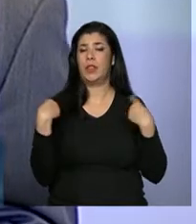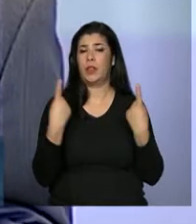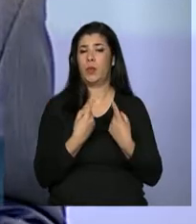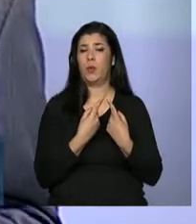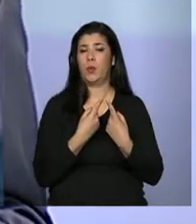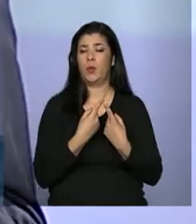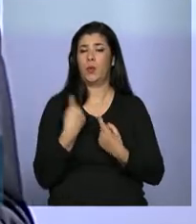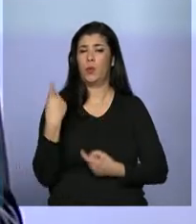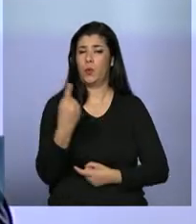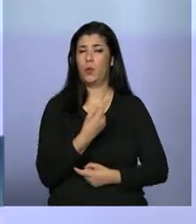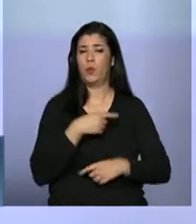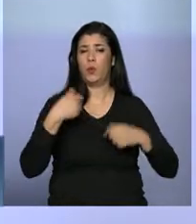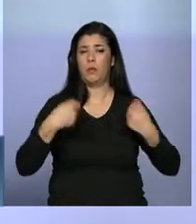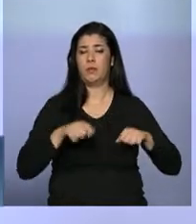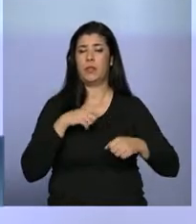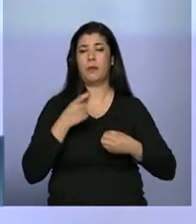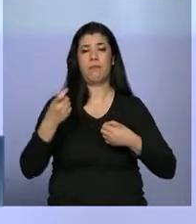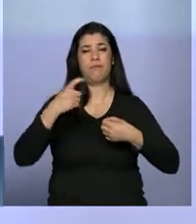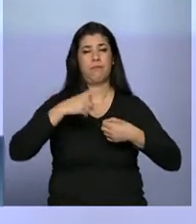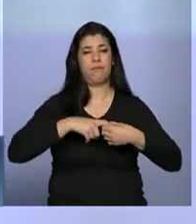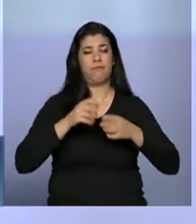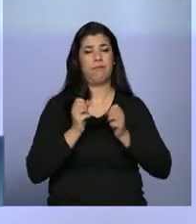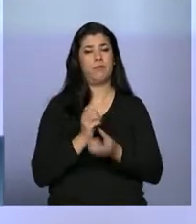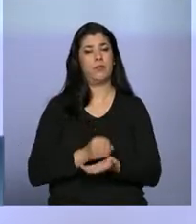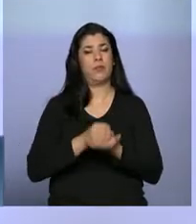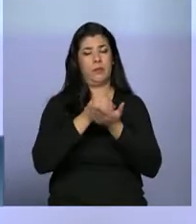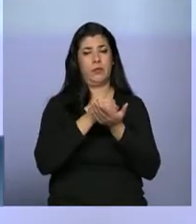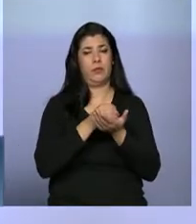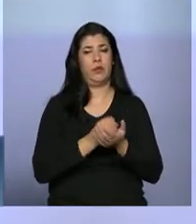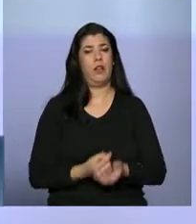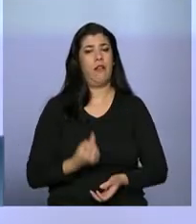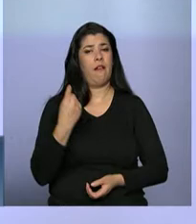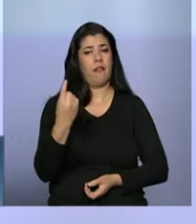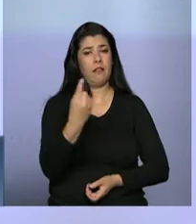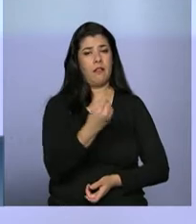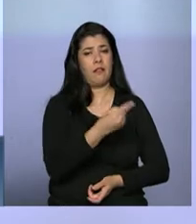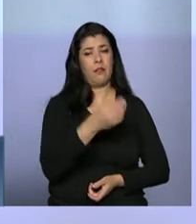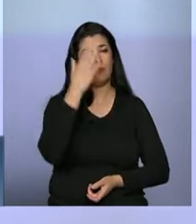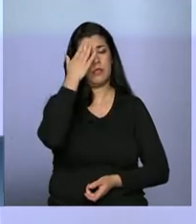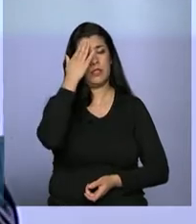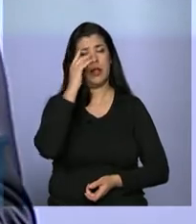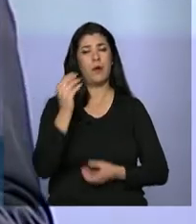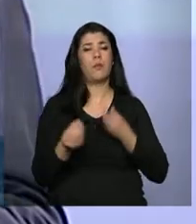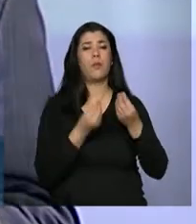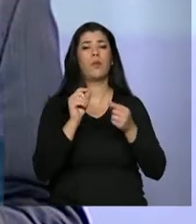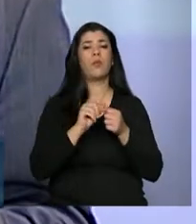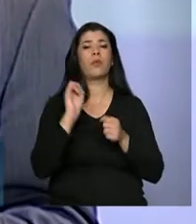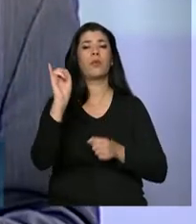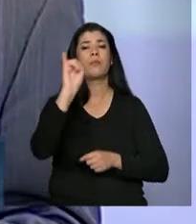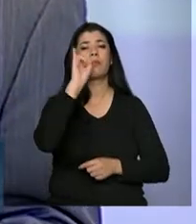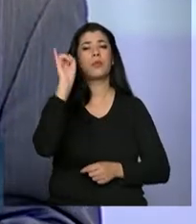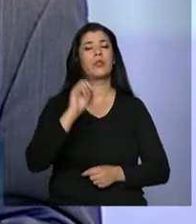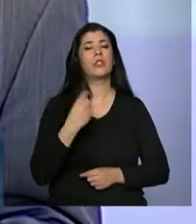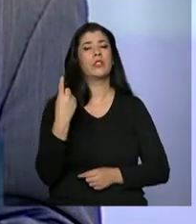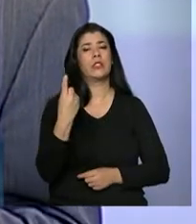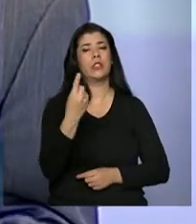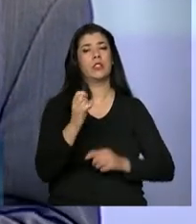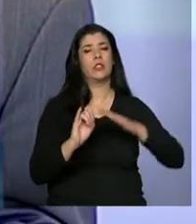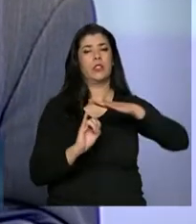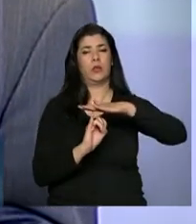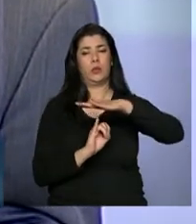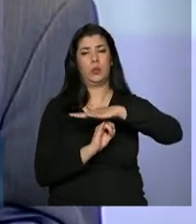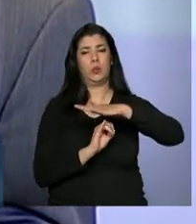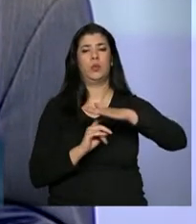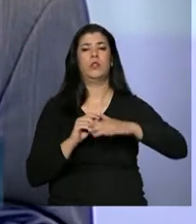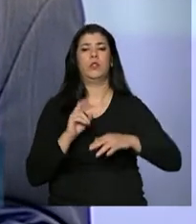atuar em parceria. Cada um de nós sabe a importância das instituições, mas